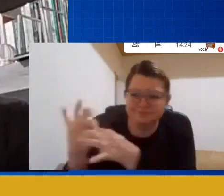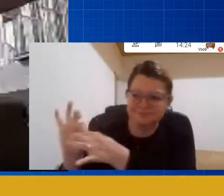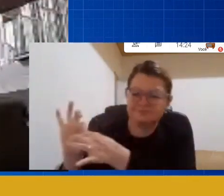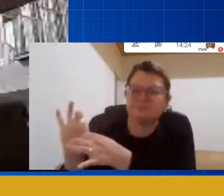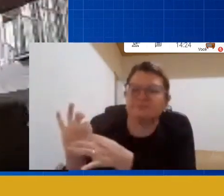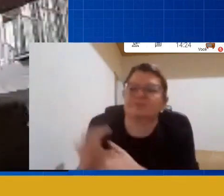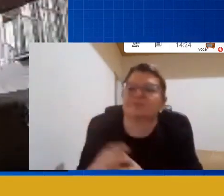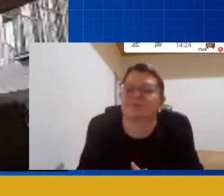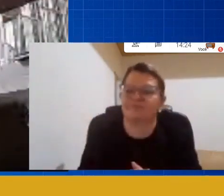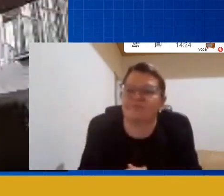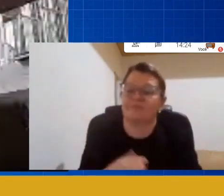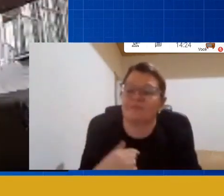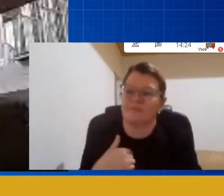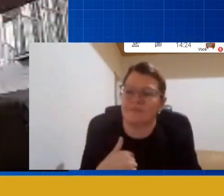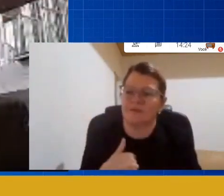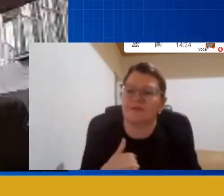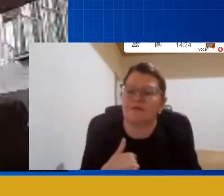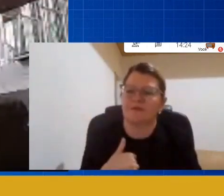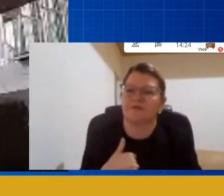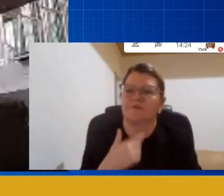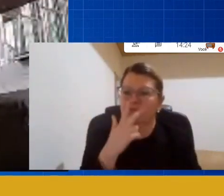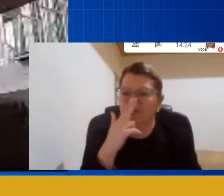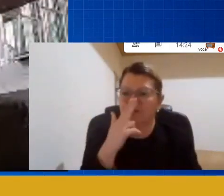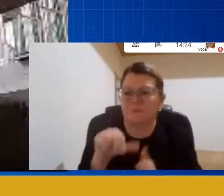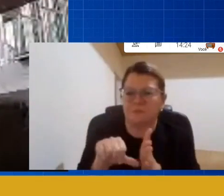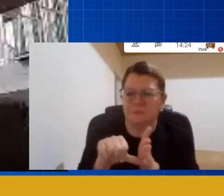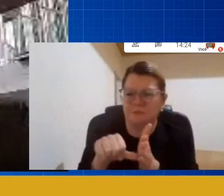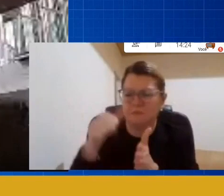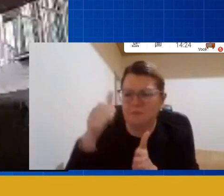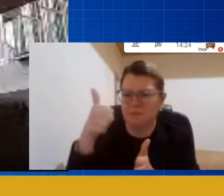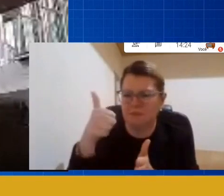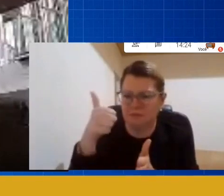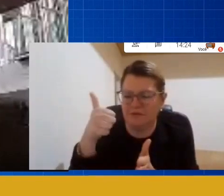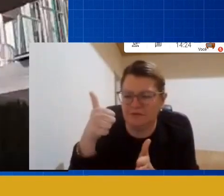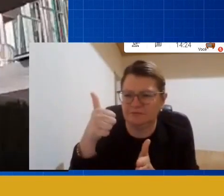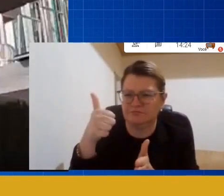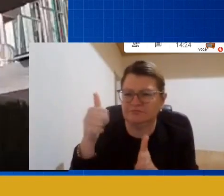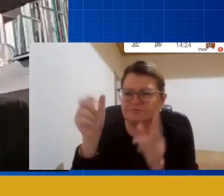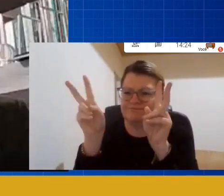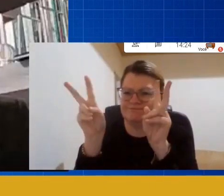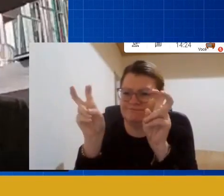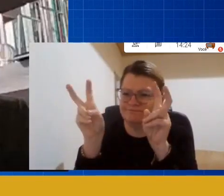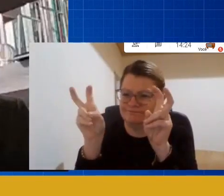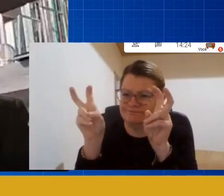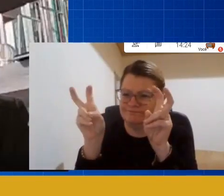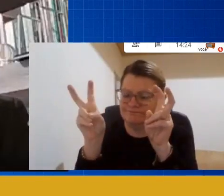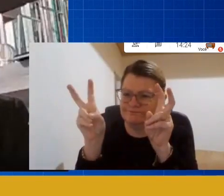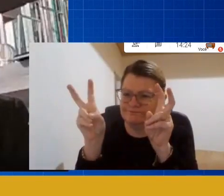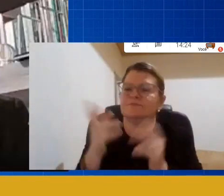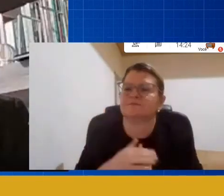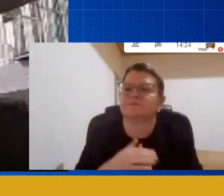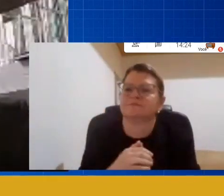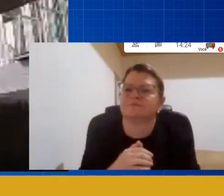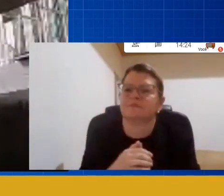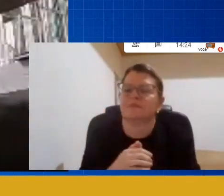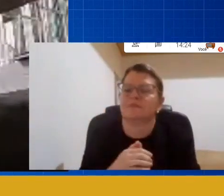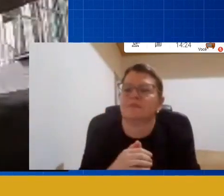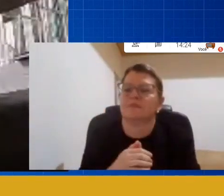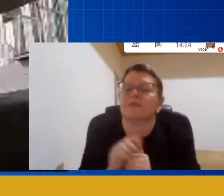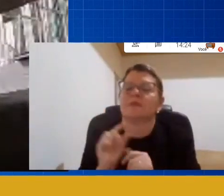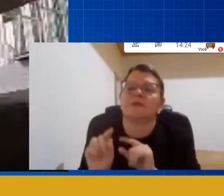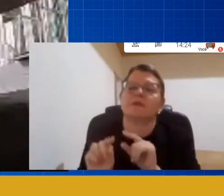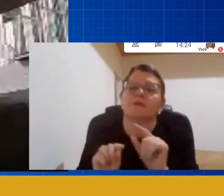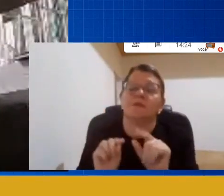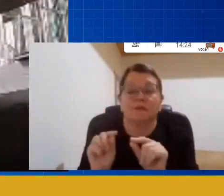Eu acho que a primeira questão que a gente deve colocar em xeque, e isso acho que